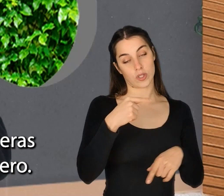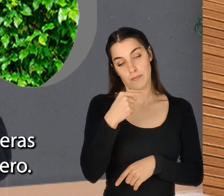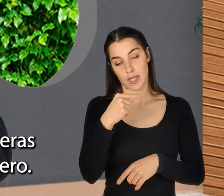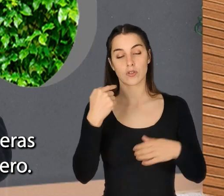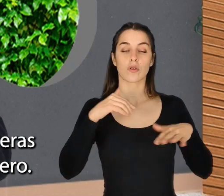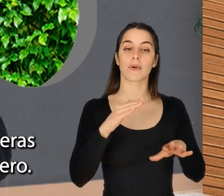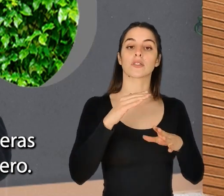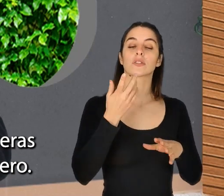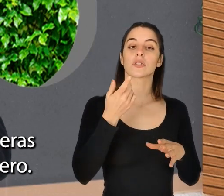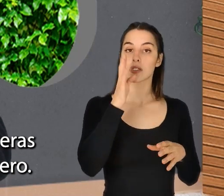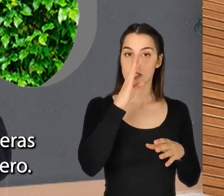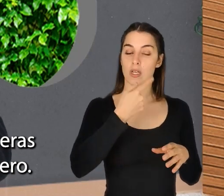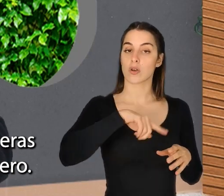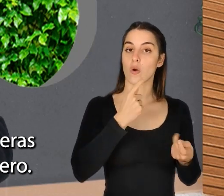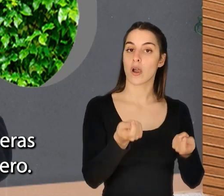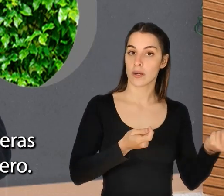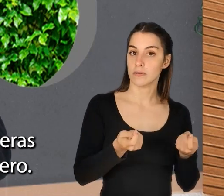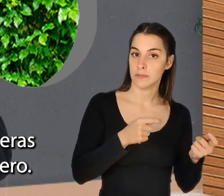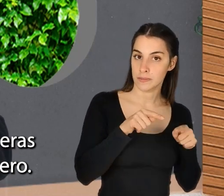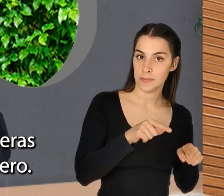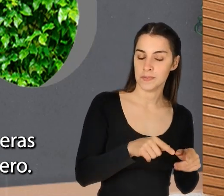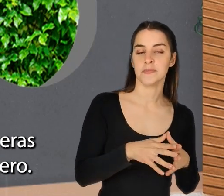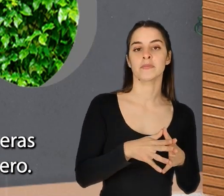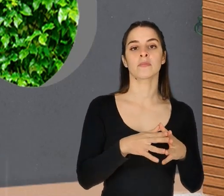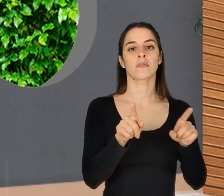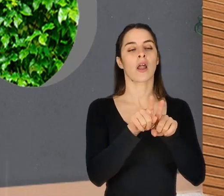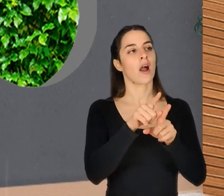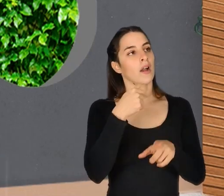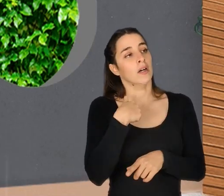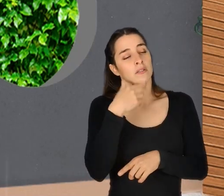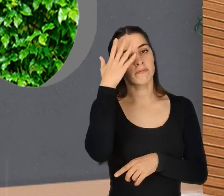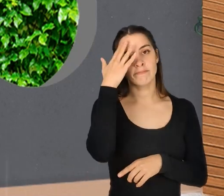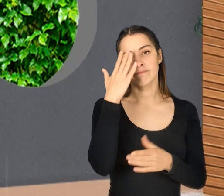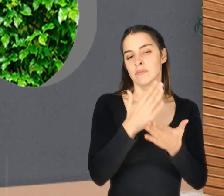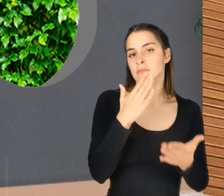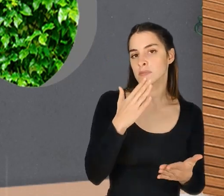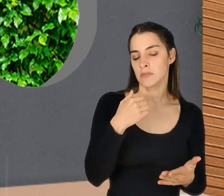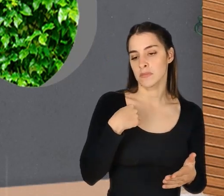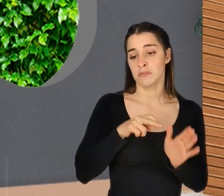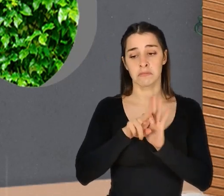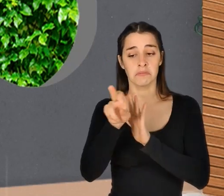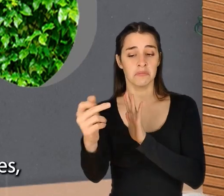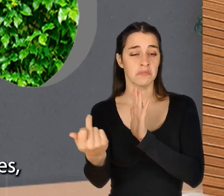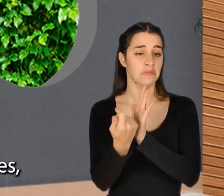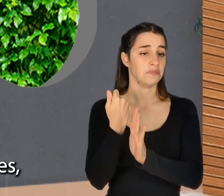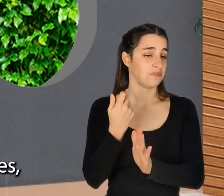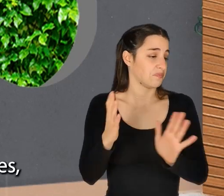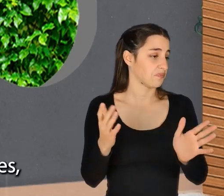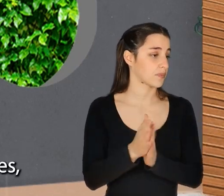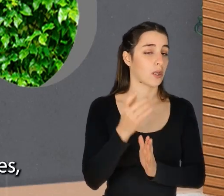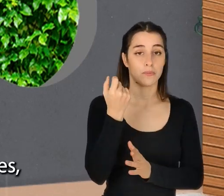menos, mas tu eras visto como, por vezes, apenas um número que faz aquela função e tu entras e sais e